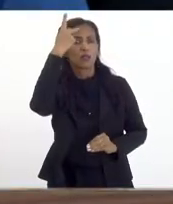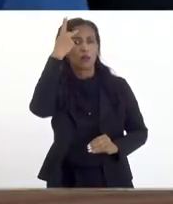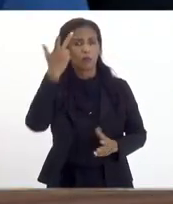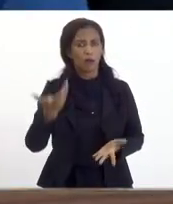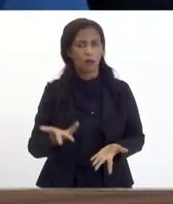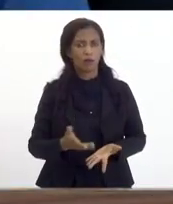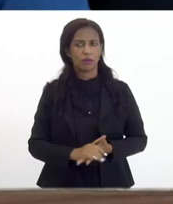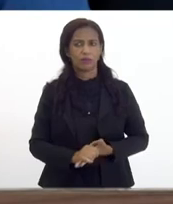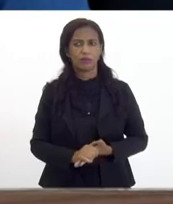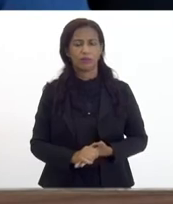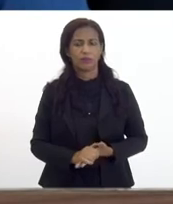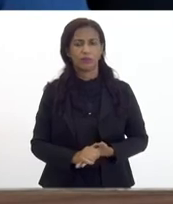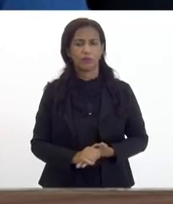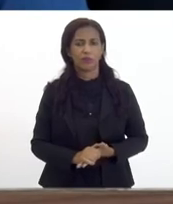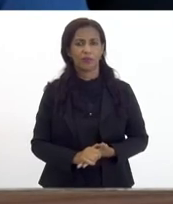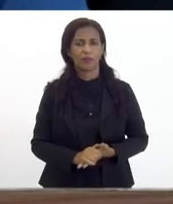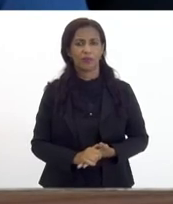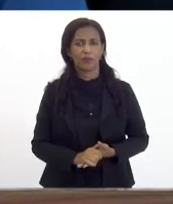essa